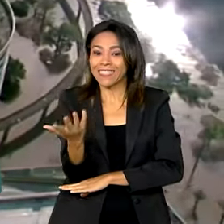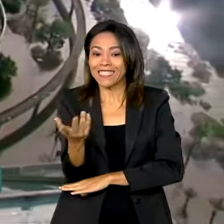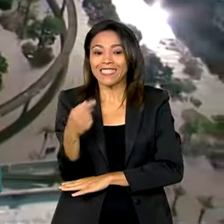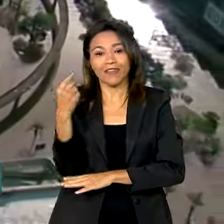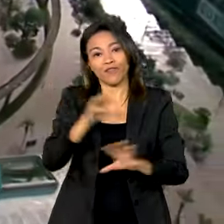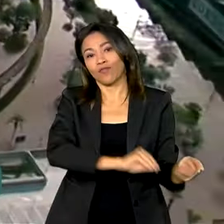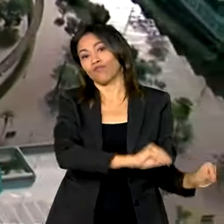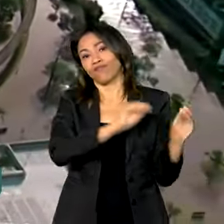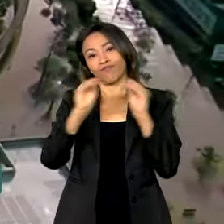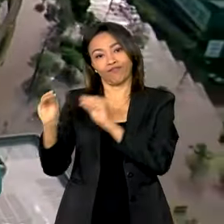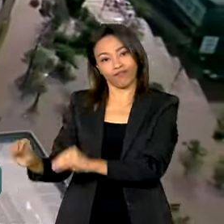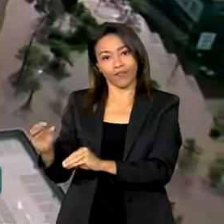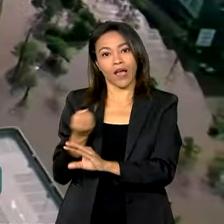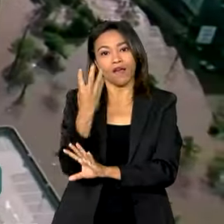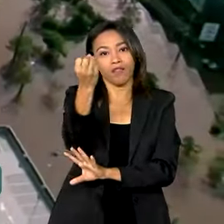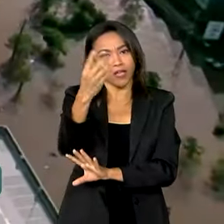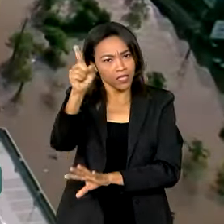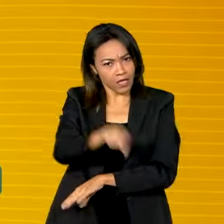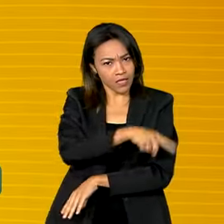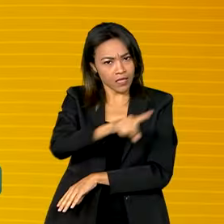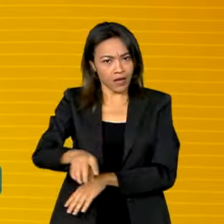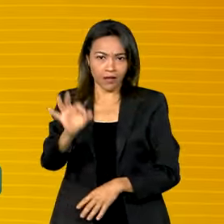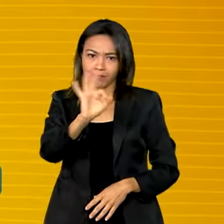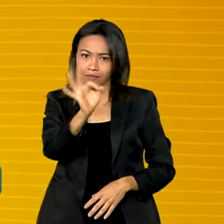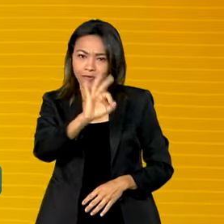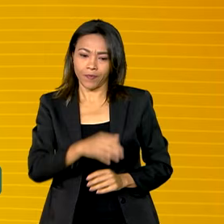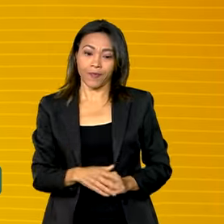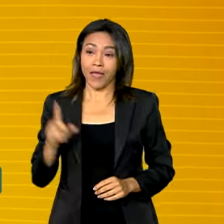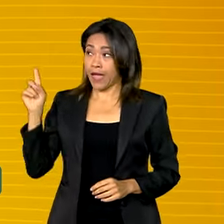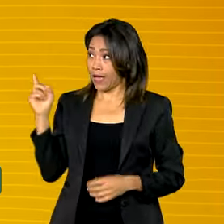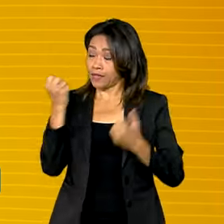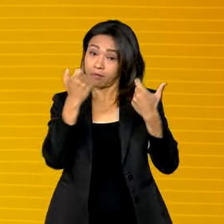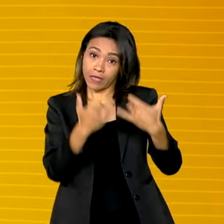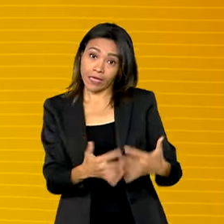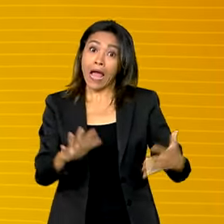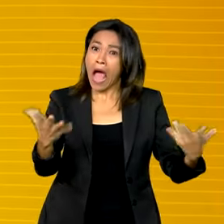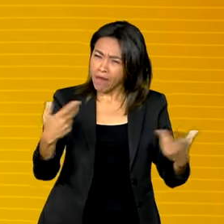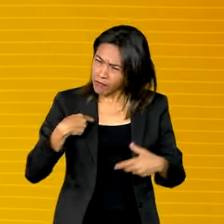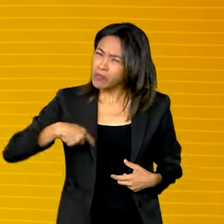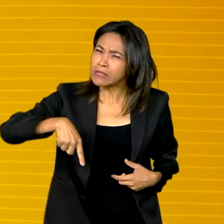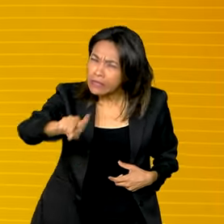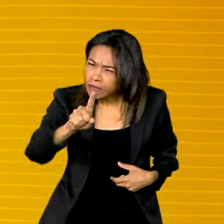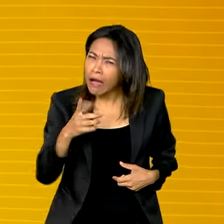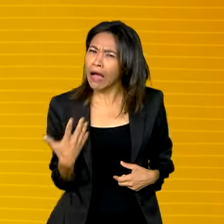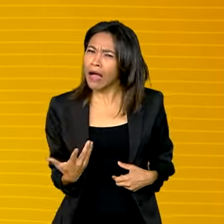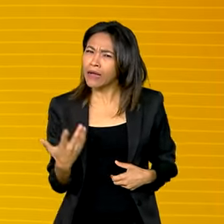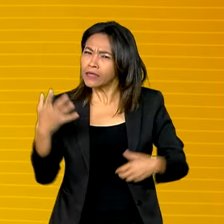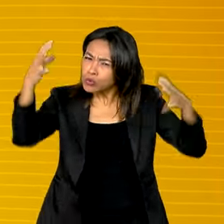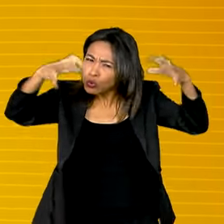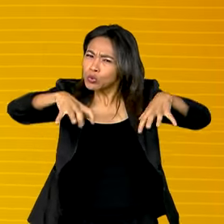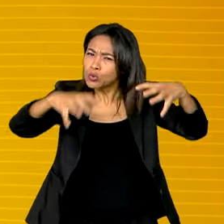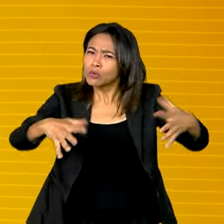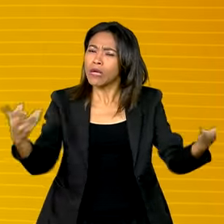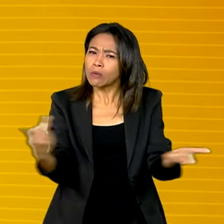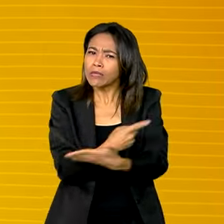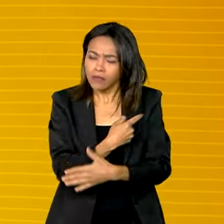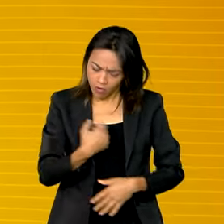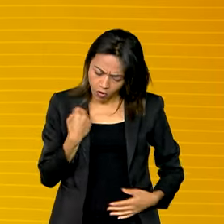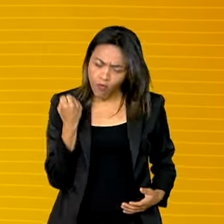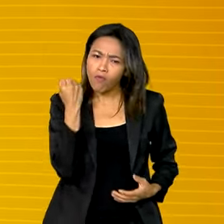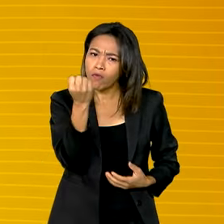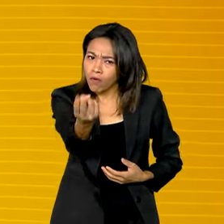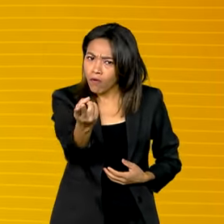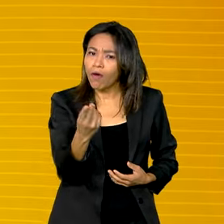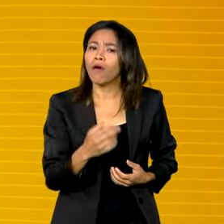adiados, mas não cancelados. Tem gente que diz assim, mas tu vai assim mesmo? Eu digo, mais do que nunca.